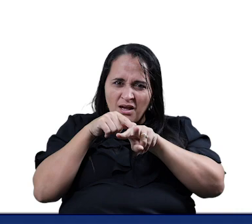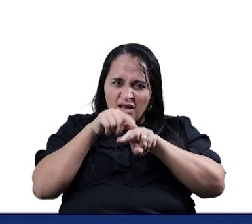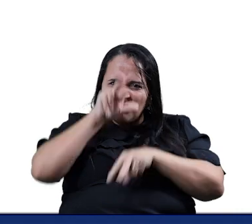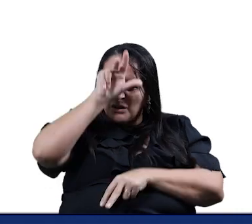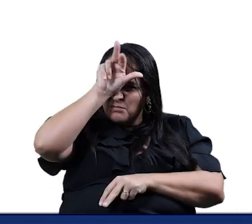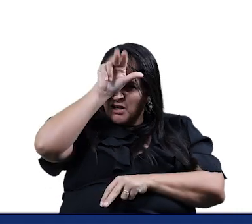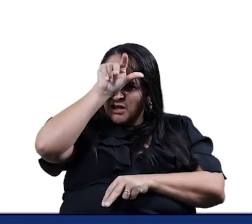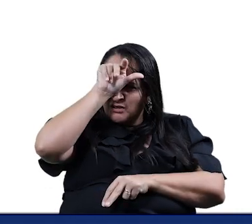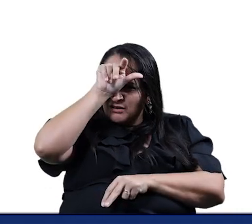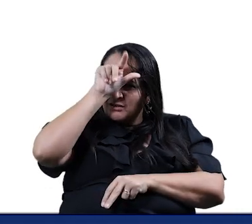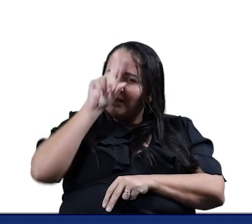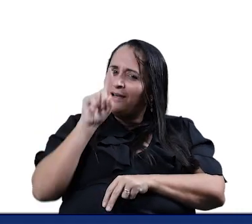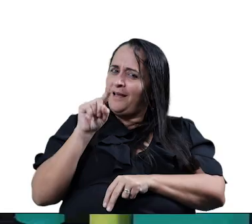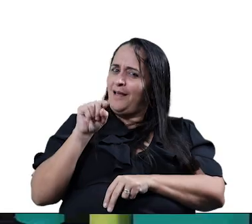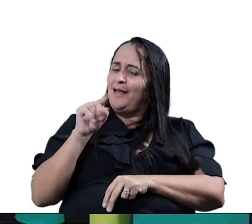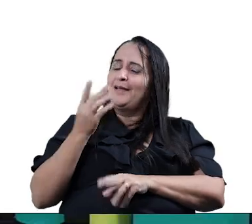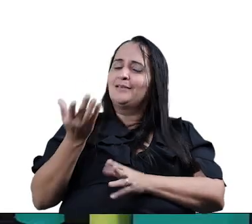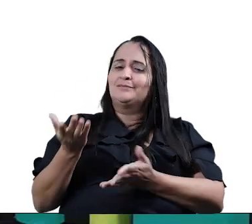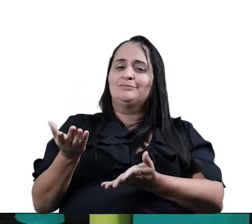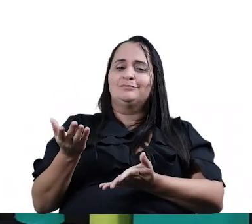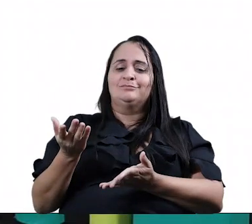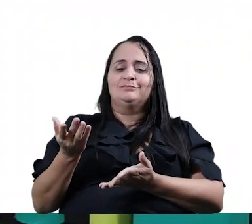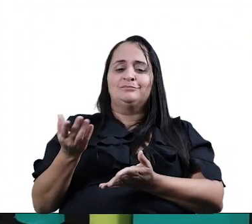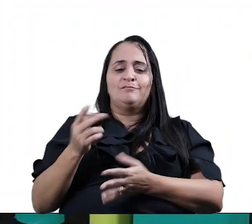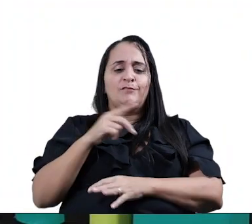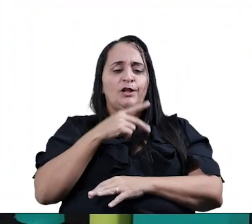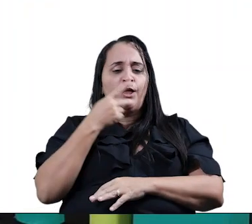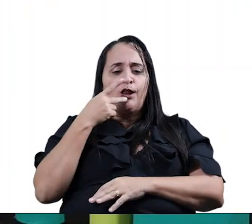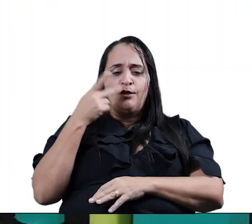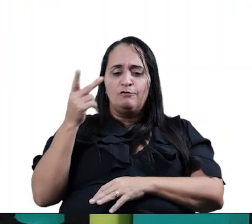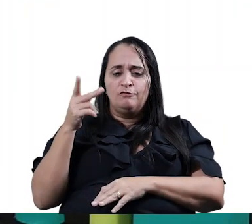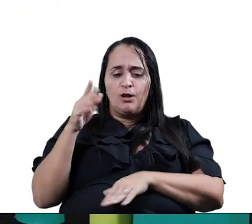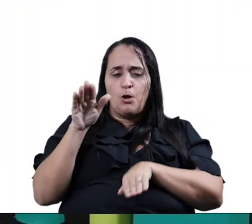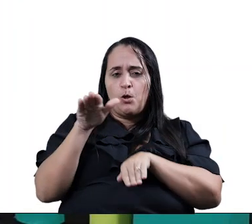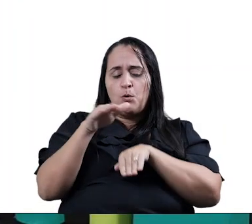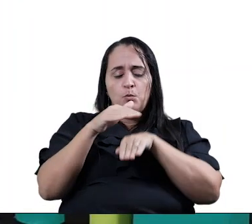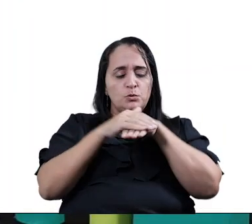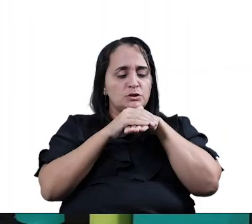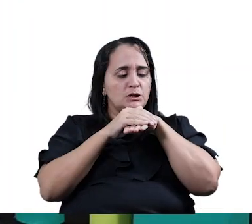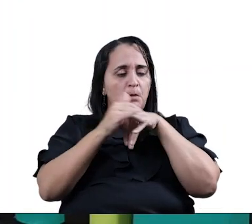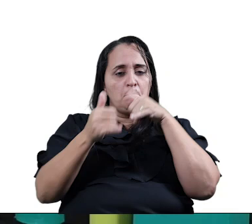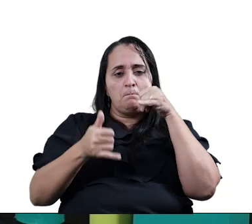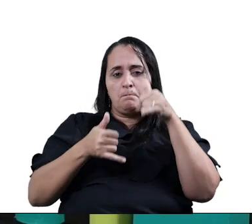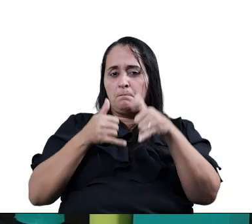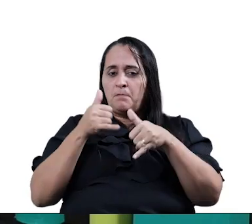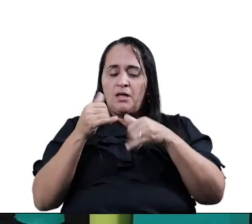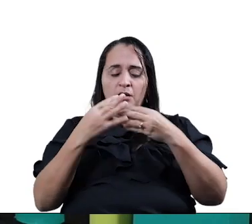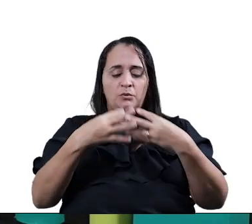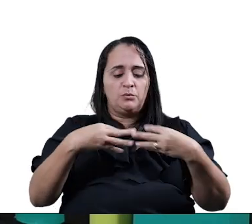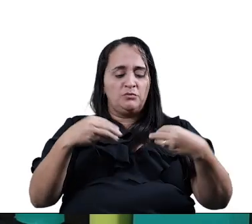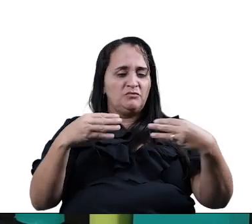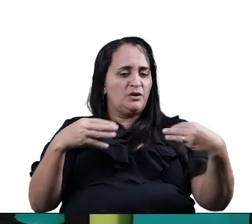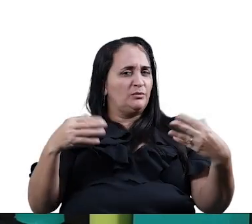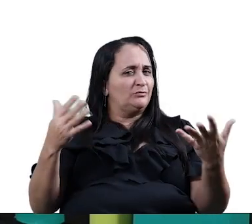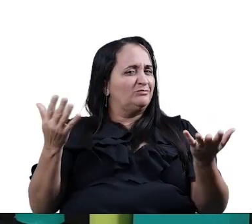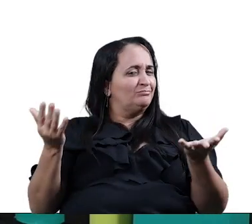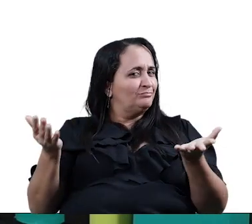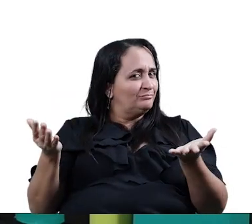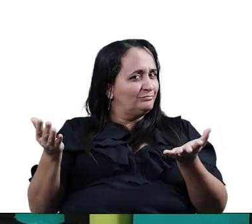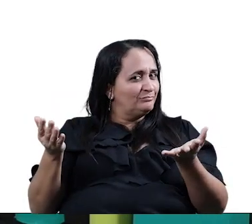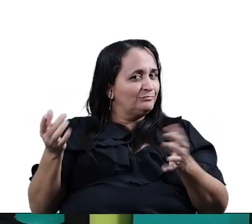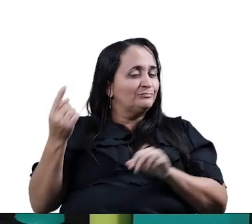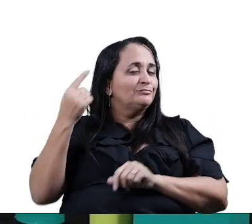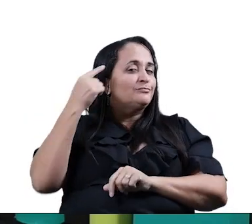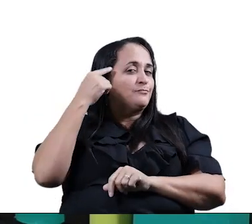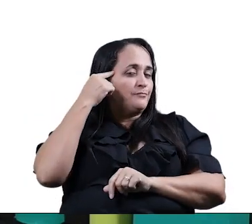É peludo mesmo? E ela Imagina Ela com Um sapato de veludo E esse pé Peludo Né?